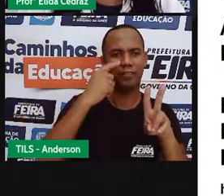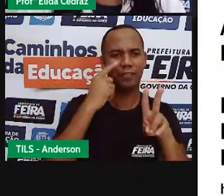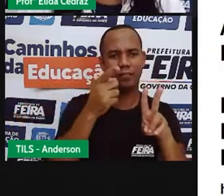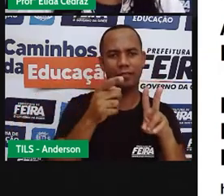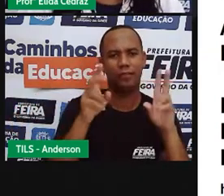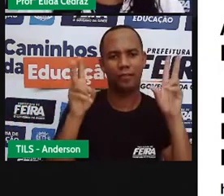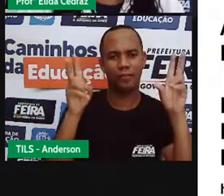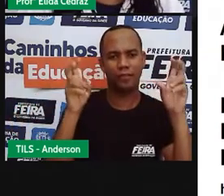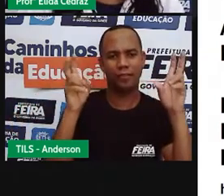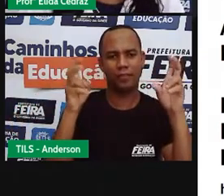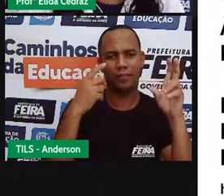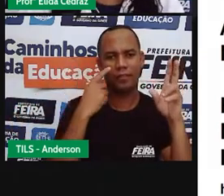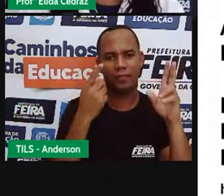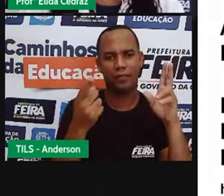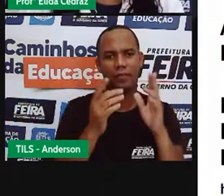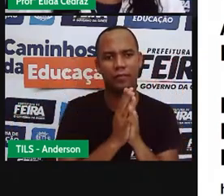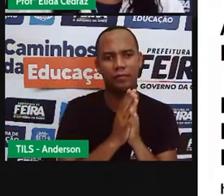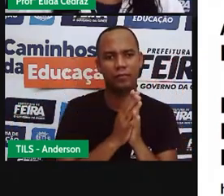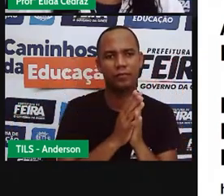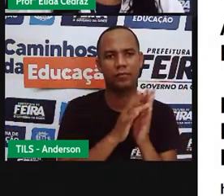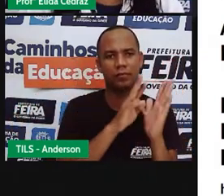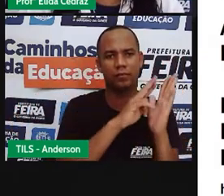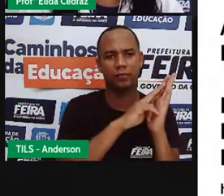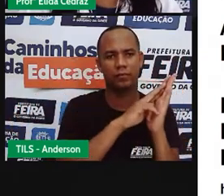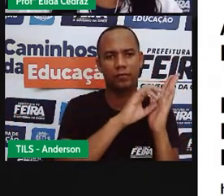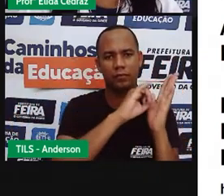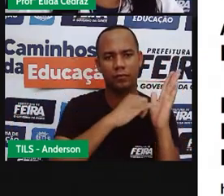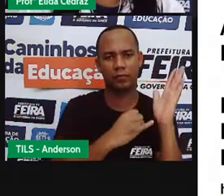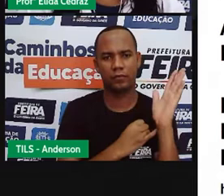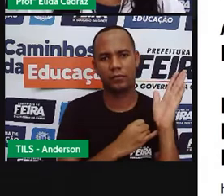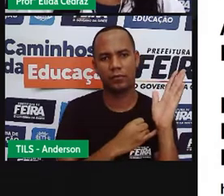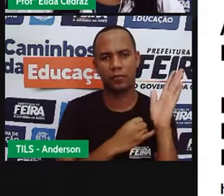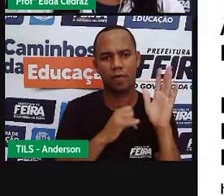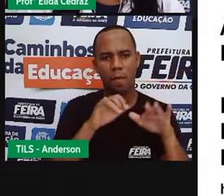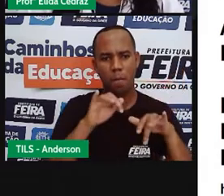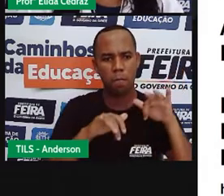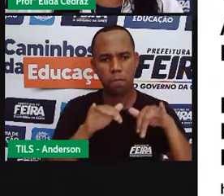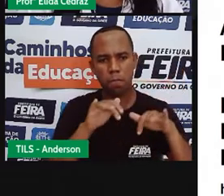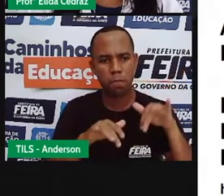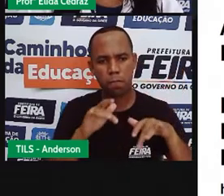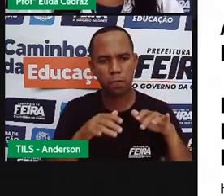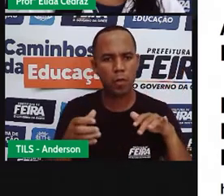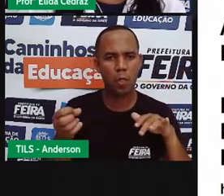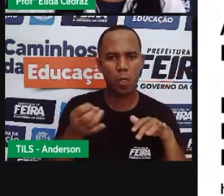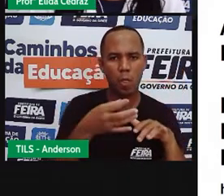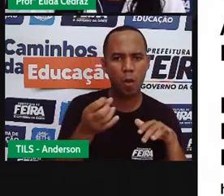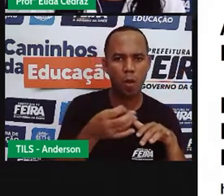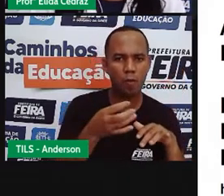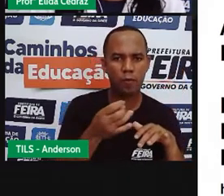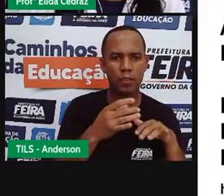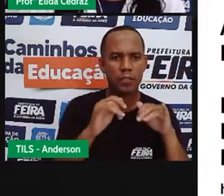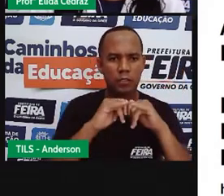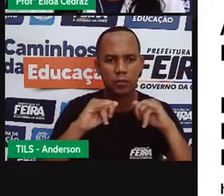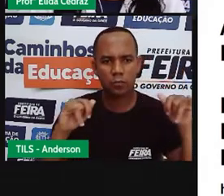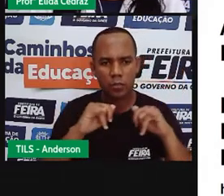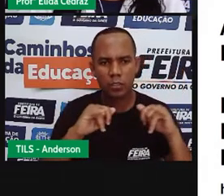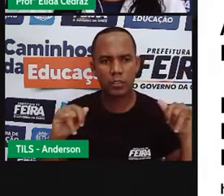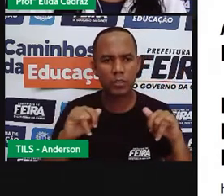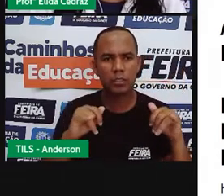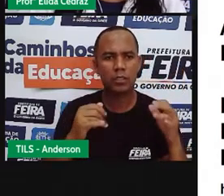Olha o título dessa notícia. O jornalismo digital. As novas formas de circulação das notícias.